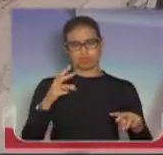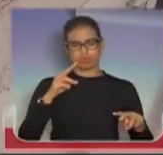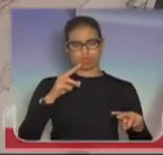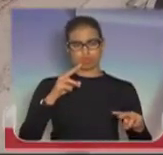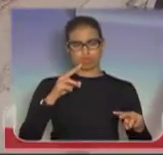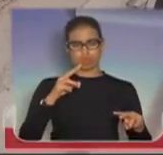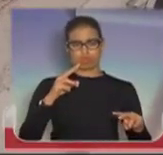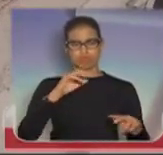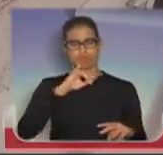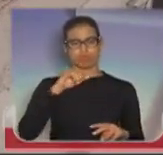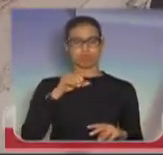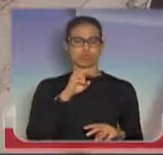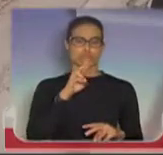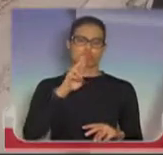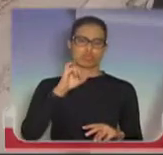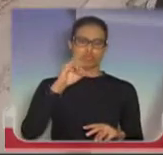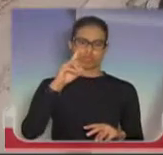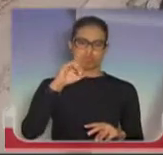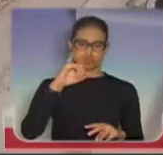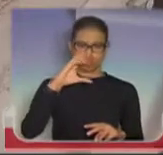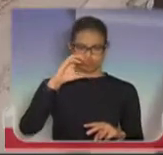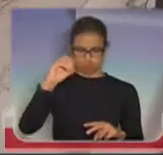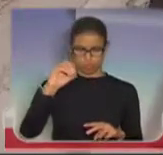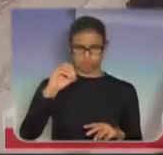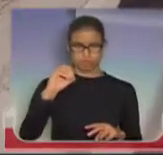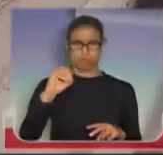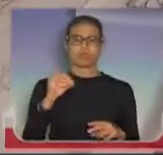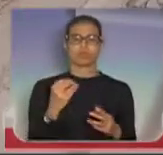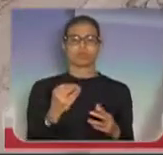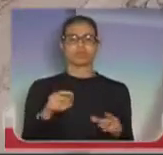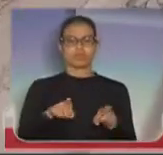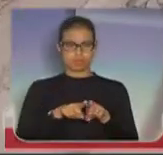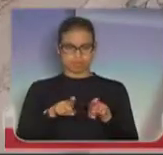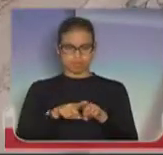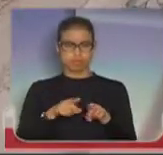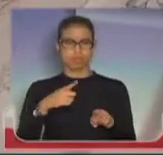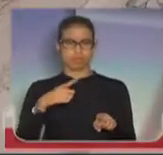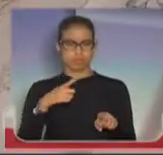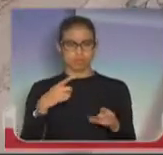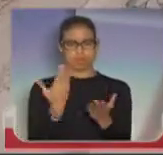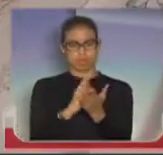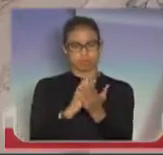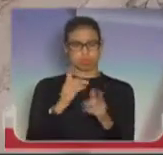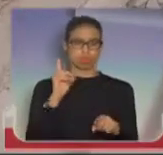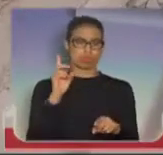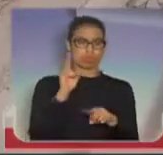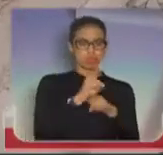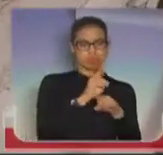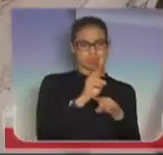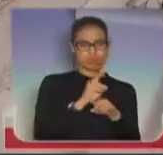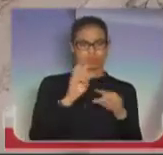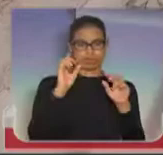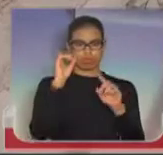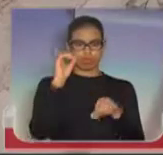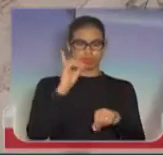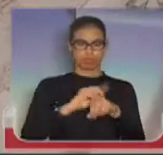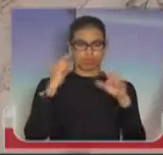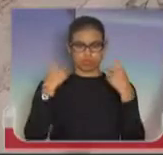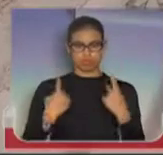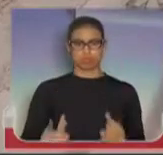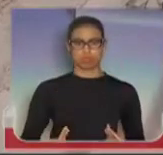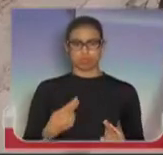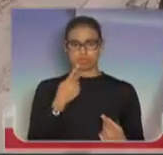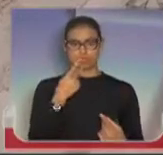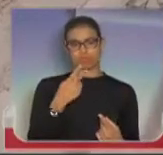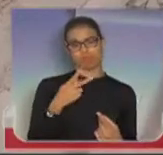E as pessoas aqui, os pseudos defensores dos direitos humanos, vivem criticando, dizendo que o Ivan